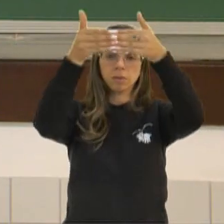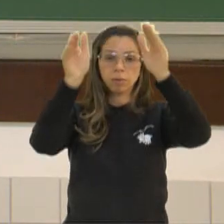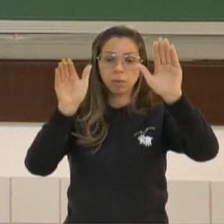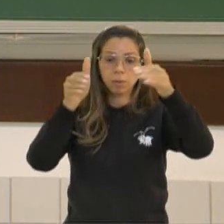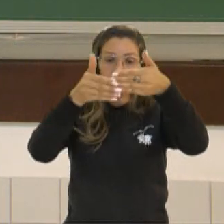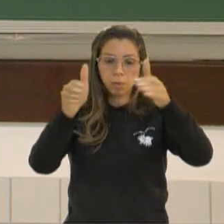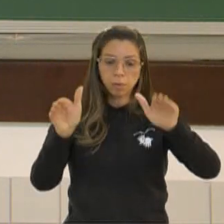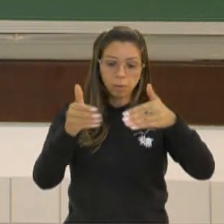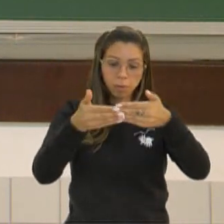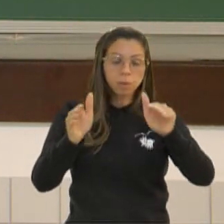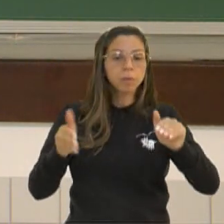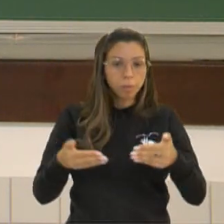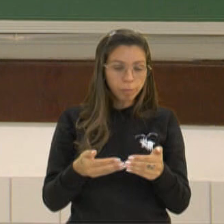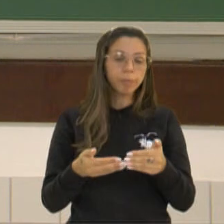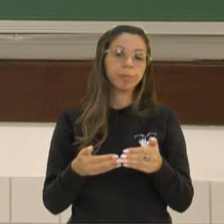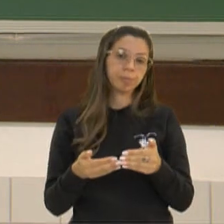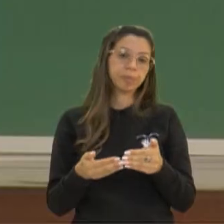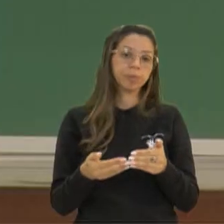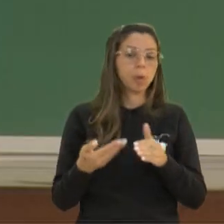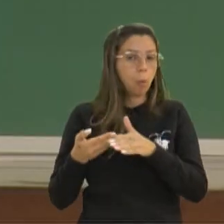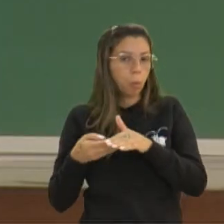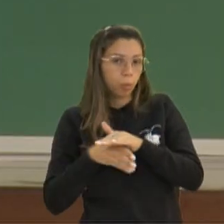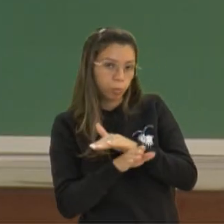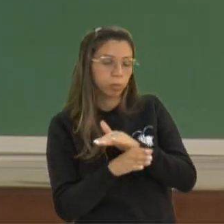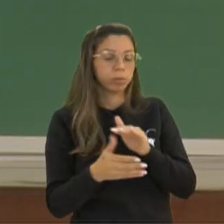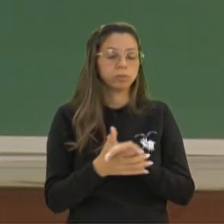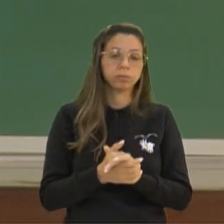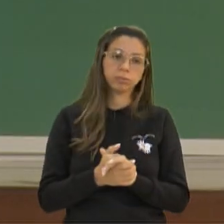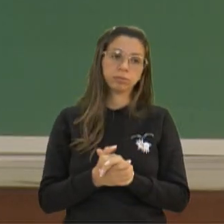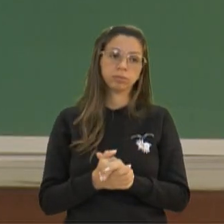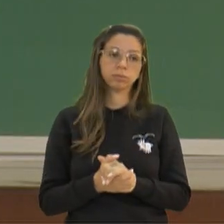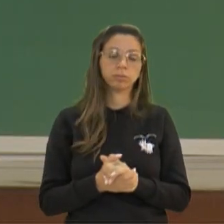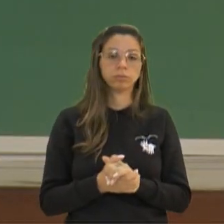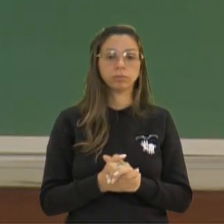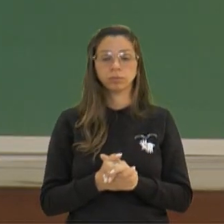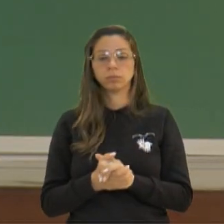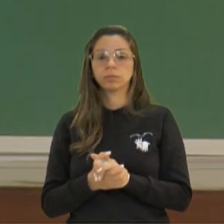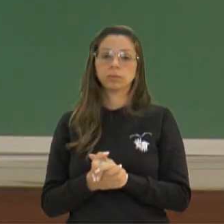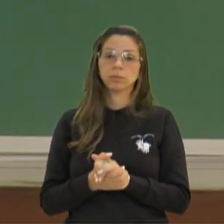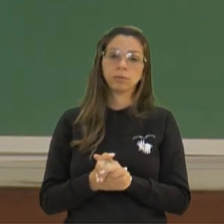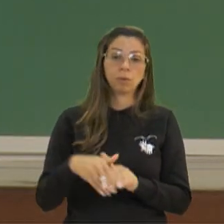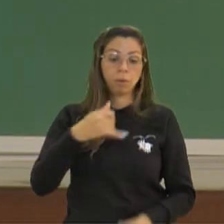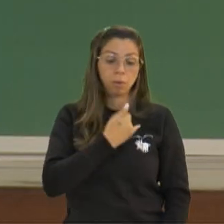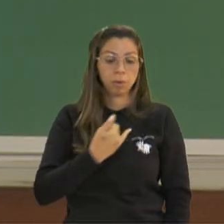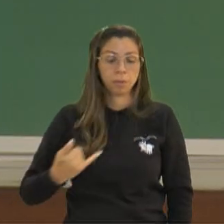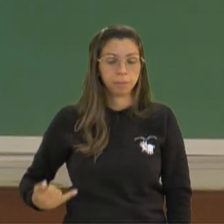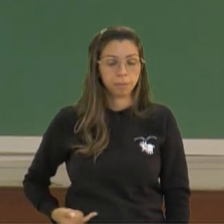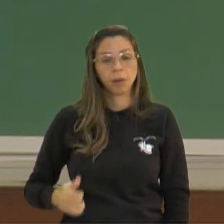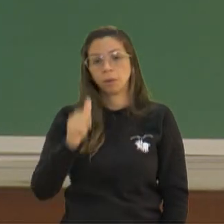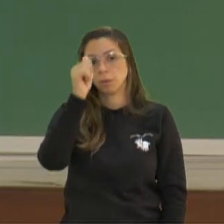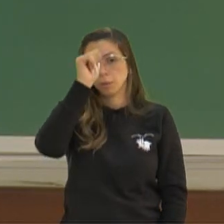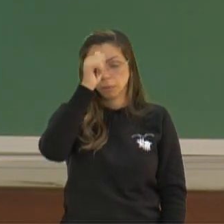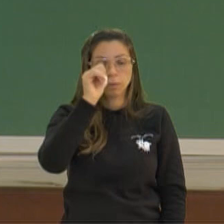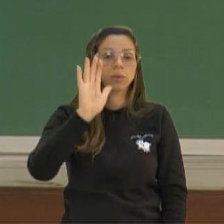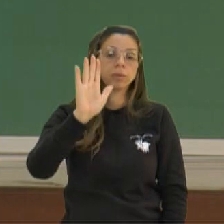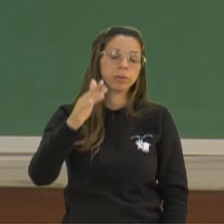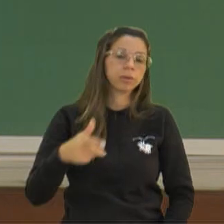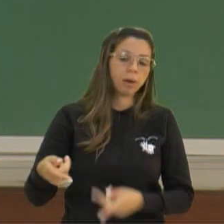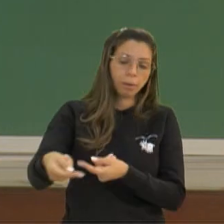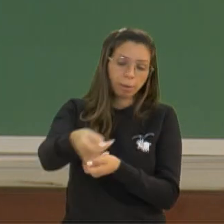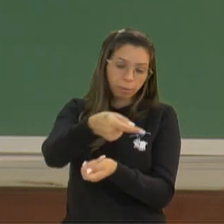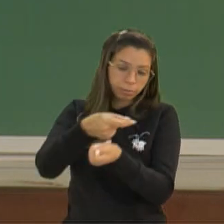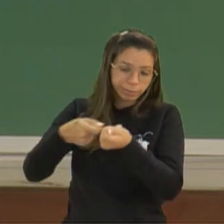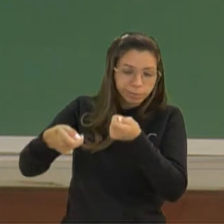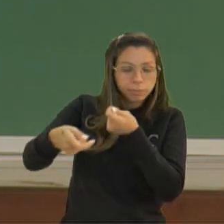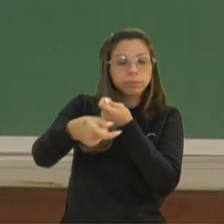habilidades. Então esse comércio, esse império hindu, também já realizava várias trocas comerciais na